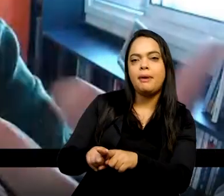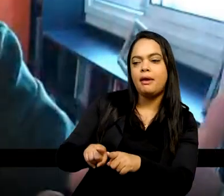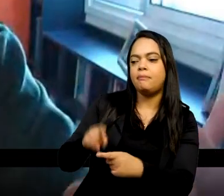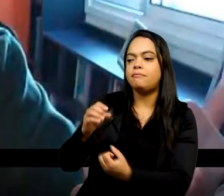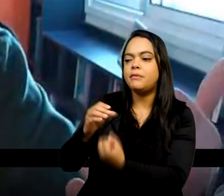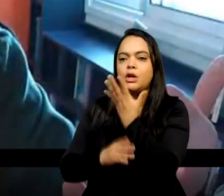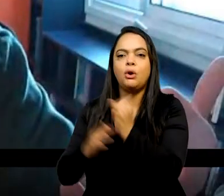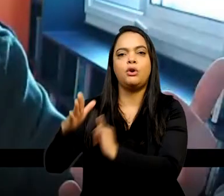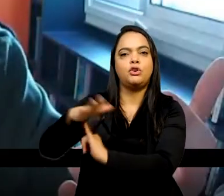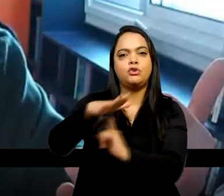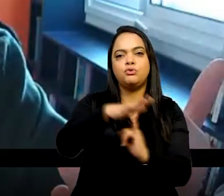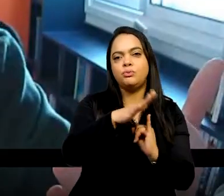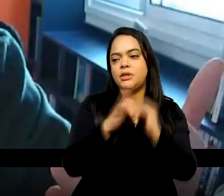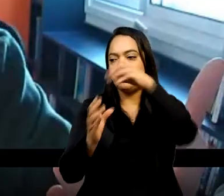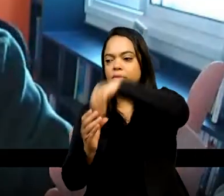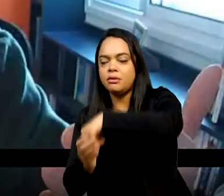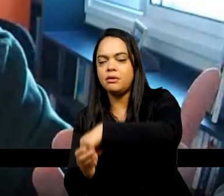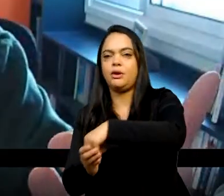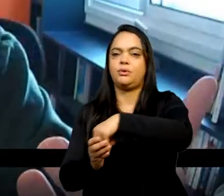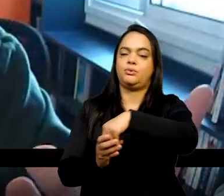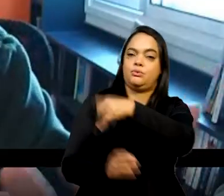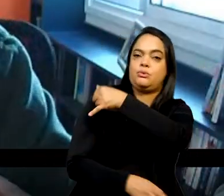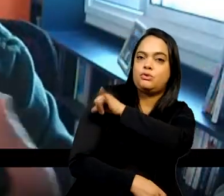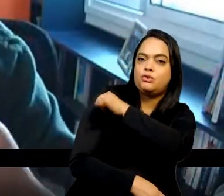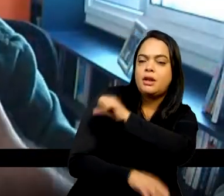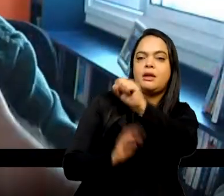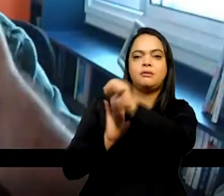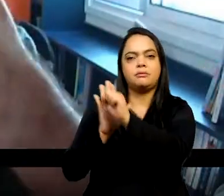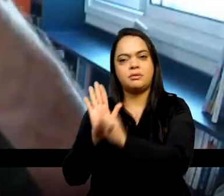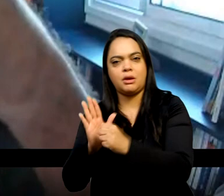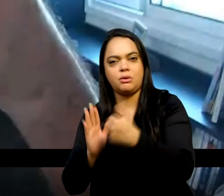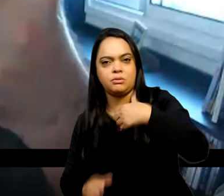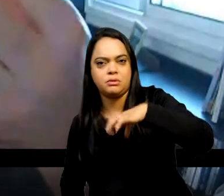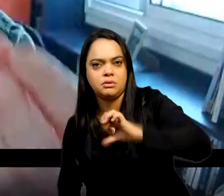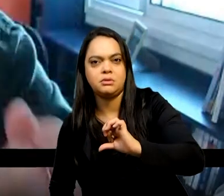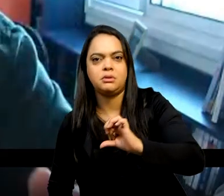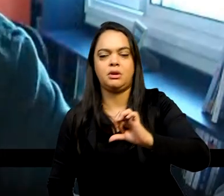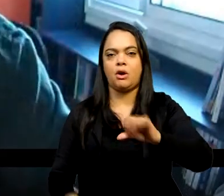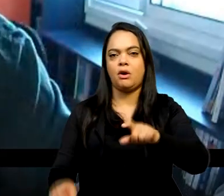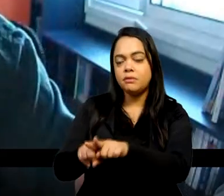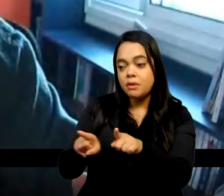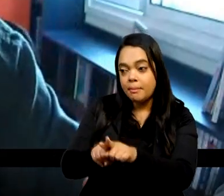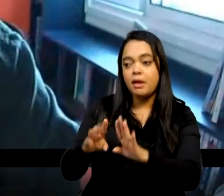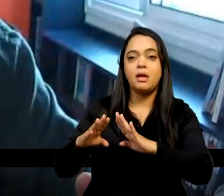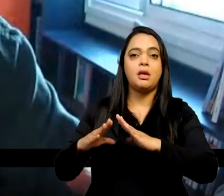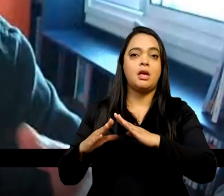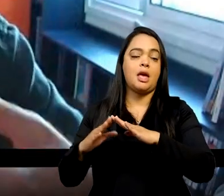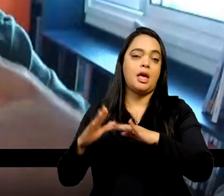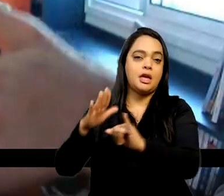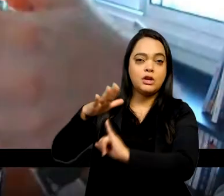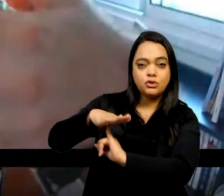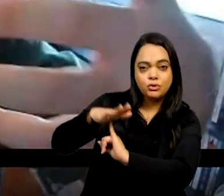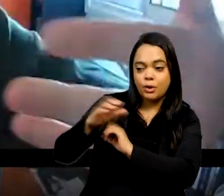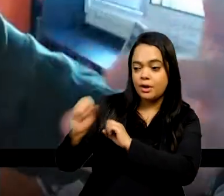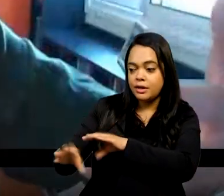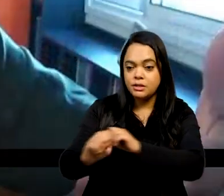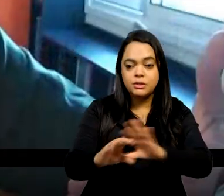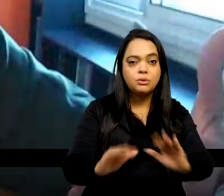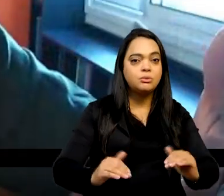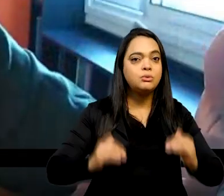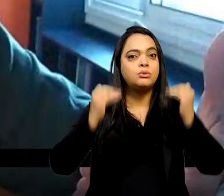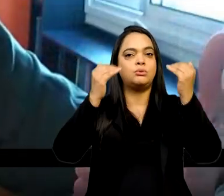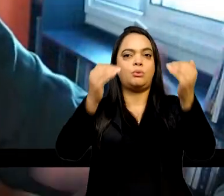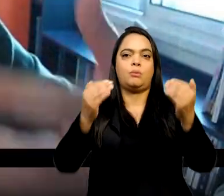concentrassem no Rio de Janeiro no século XIX, inclusive instituições de ensino superior, que houvesse um protagonismo